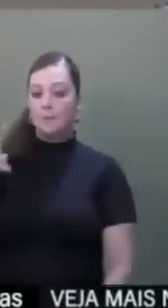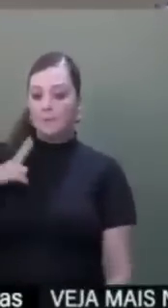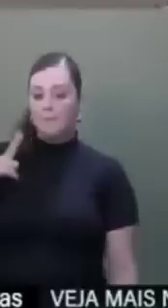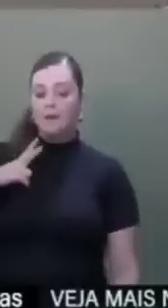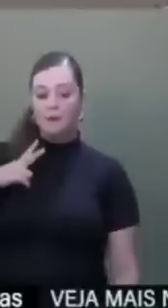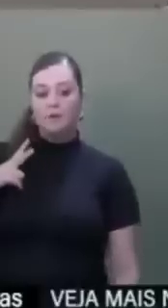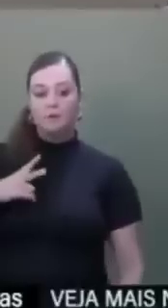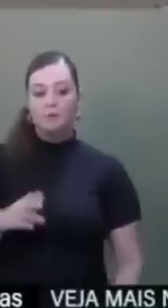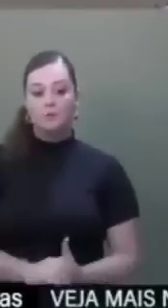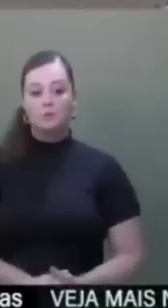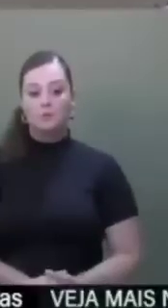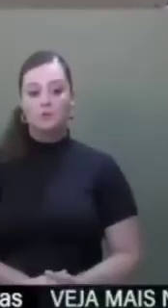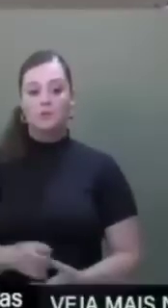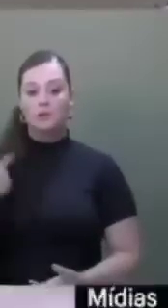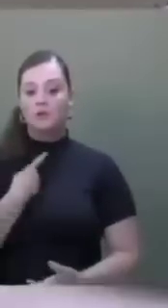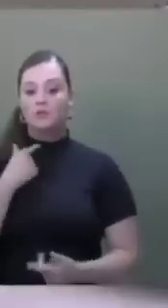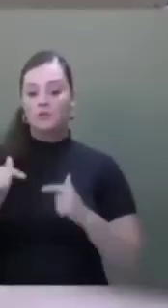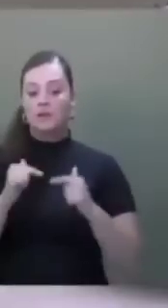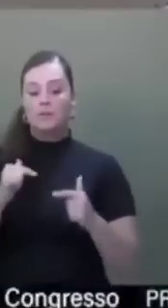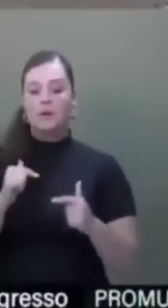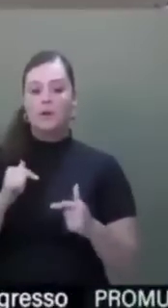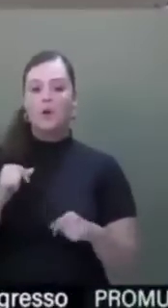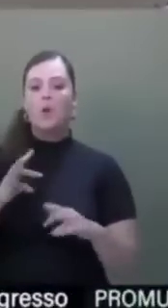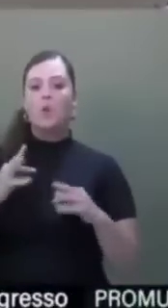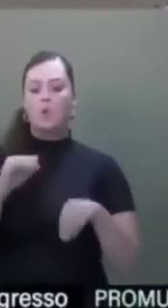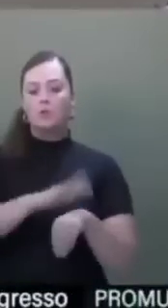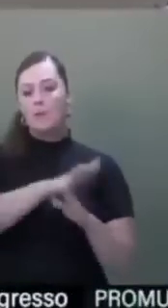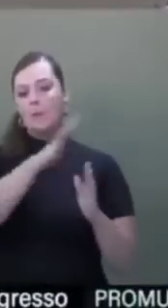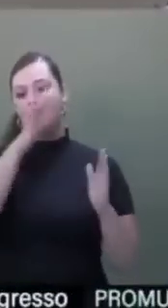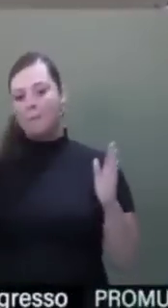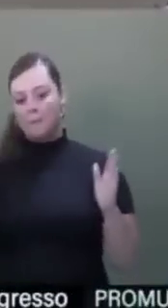que a gente trabalhou durante todo esse período,